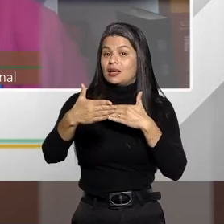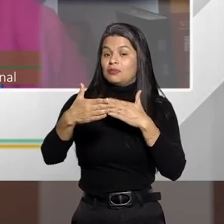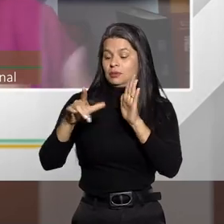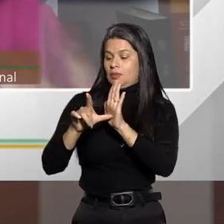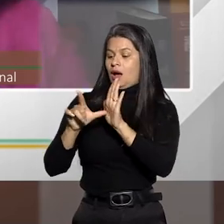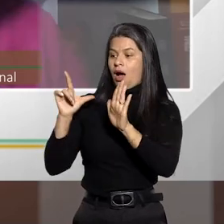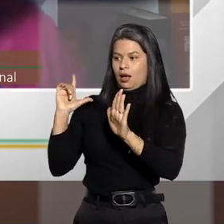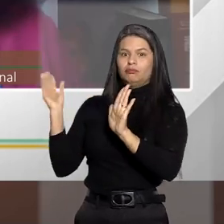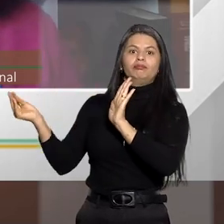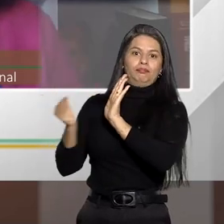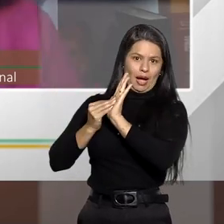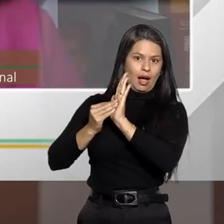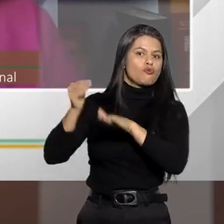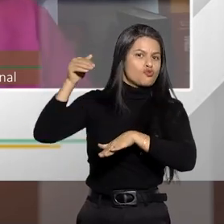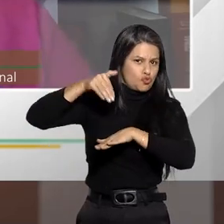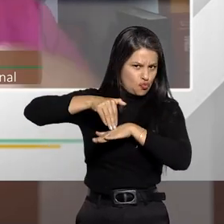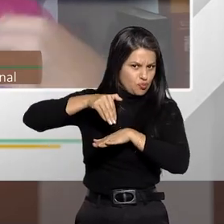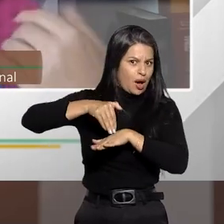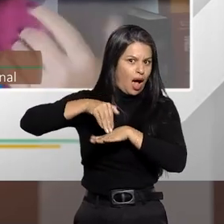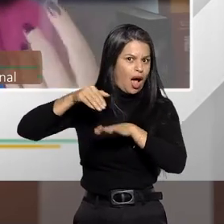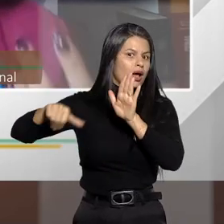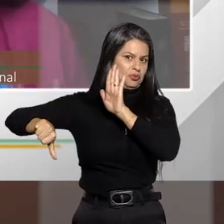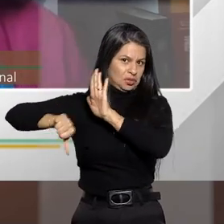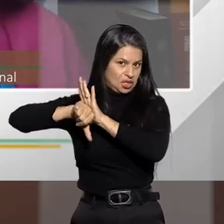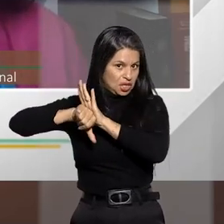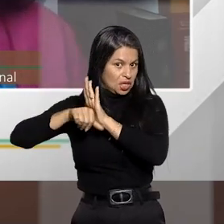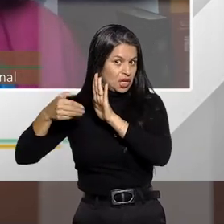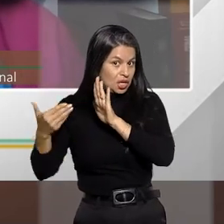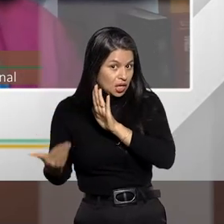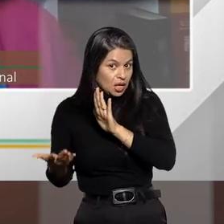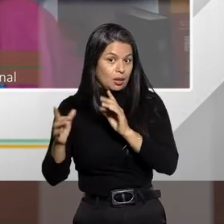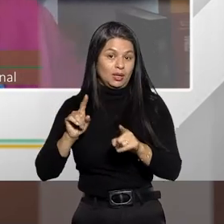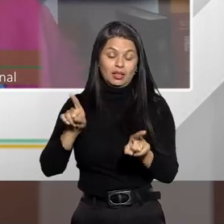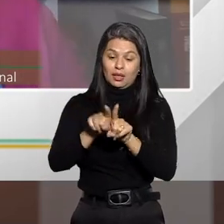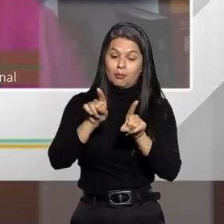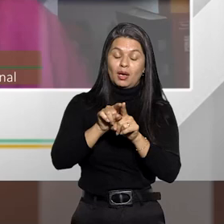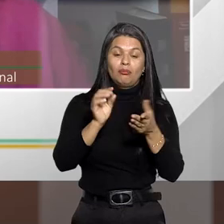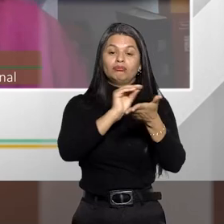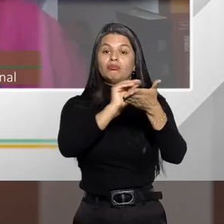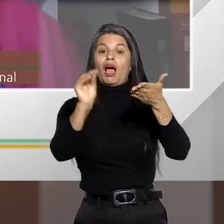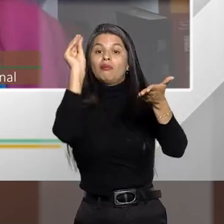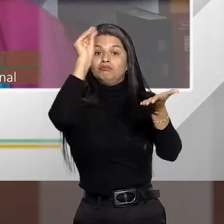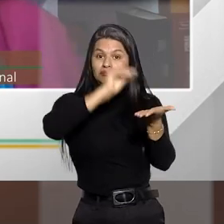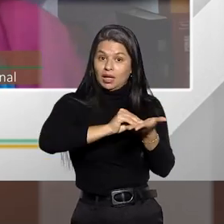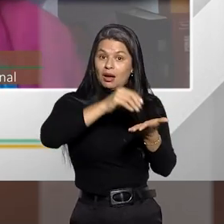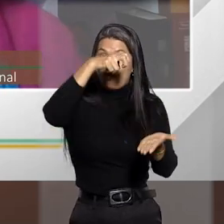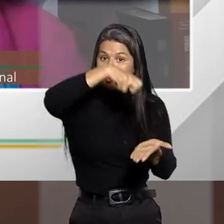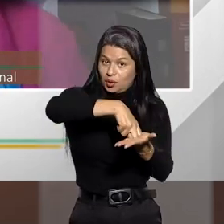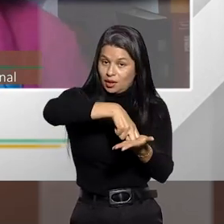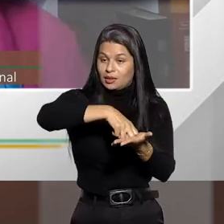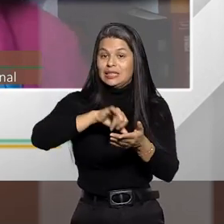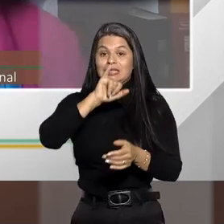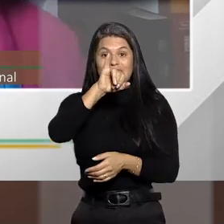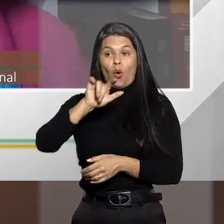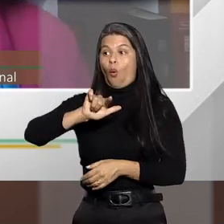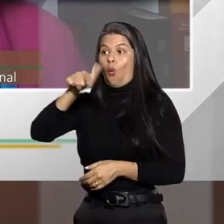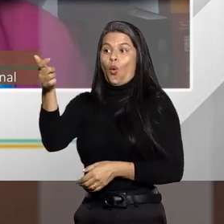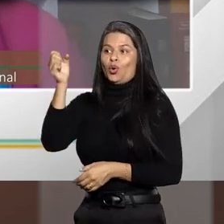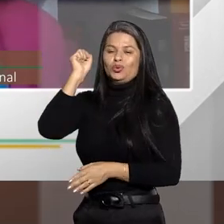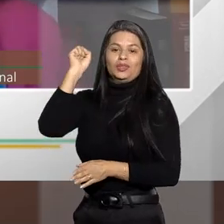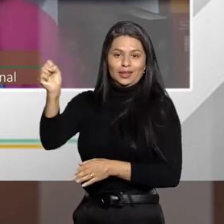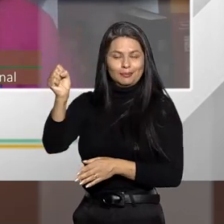nome dele incluído no rol dos culpados, ele era considerado condenado, se ele praticasse outro crime, ele seria considerado